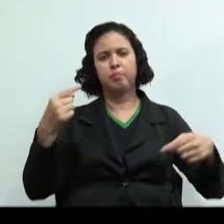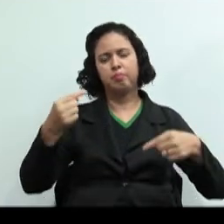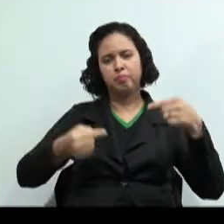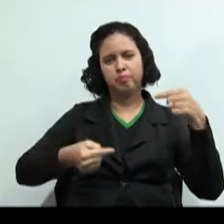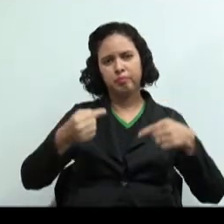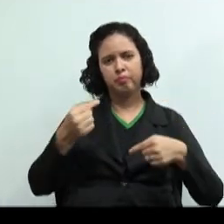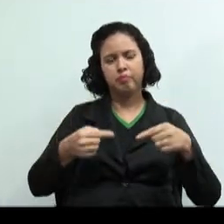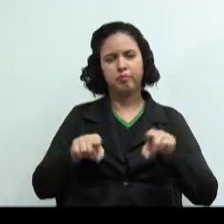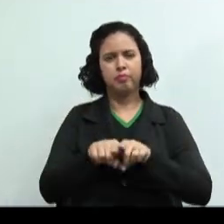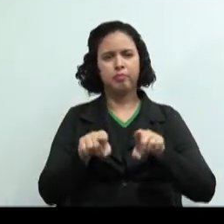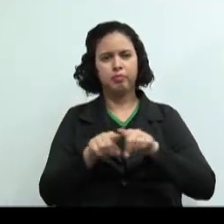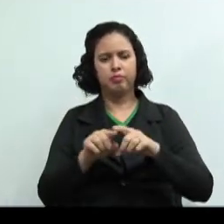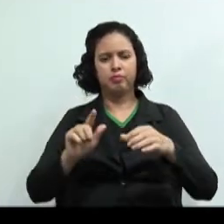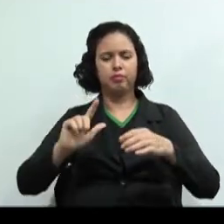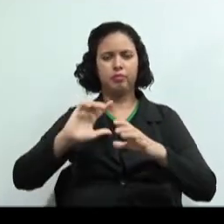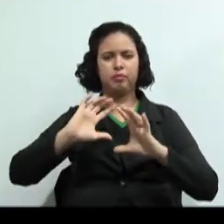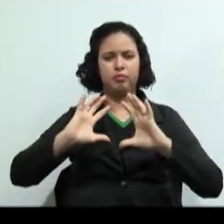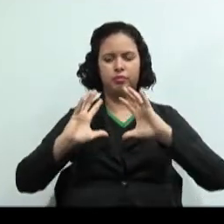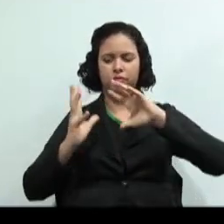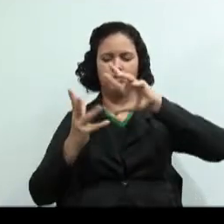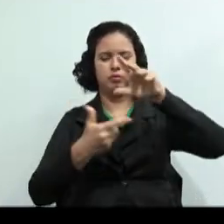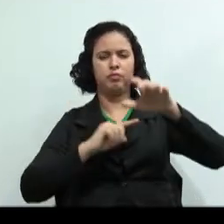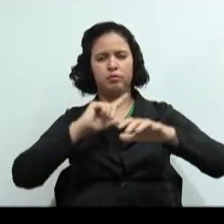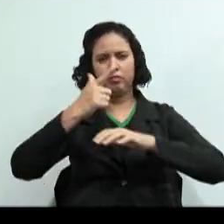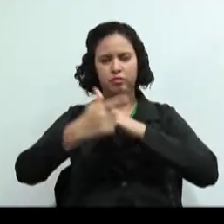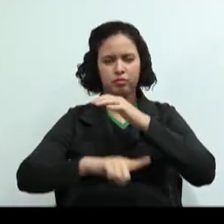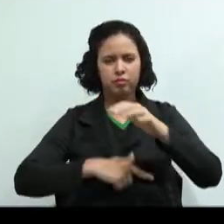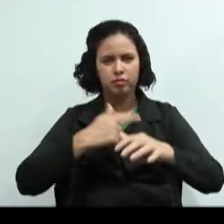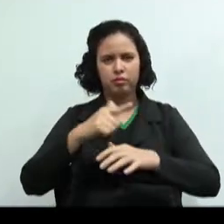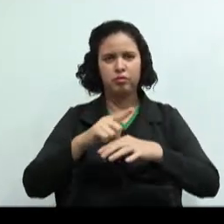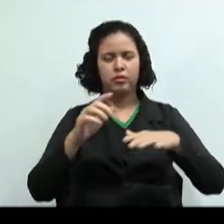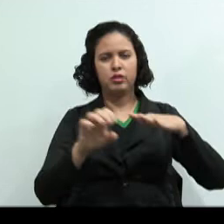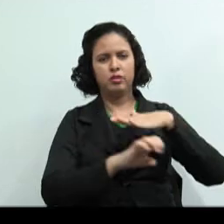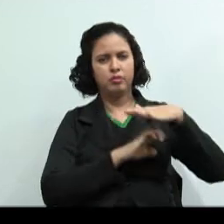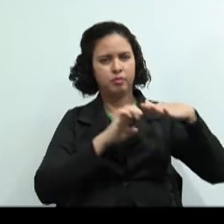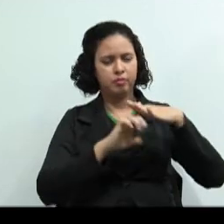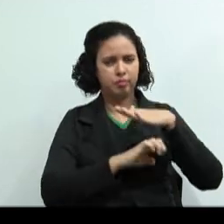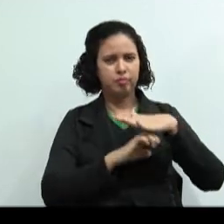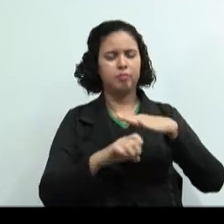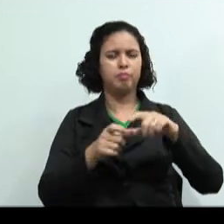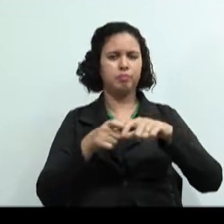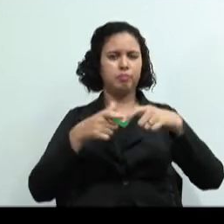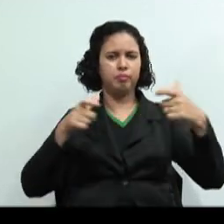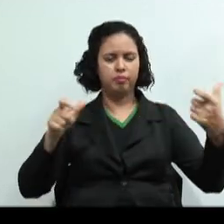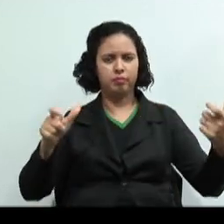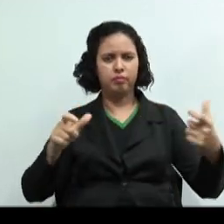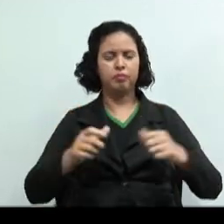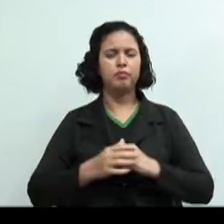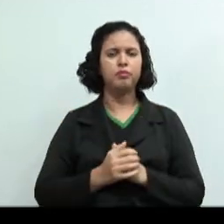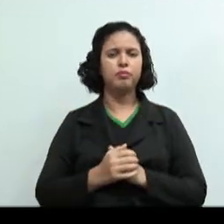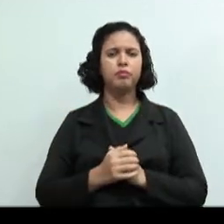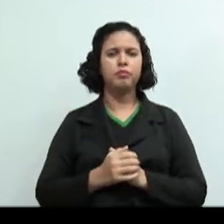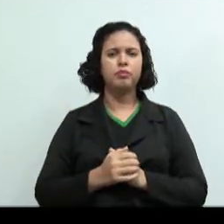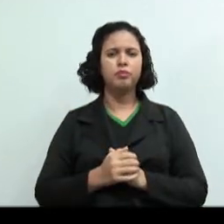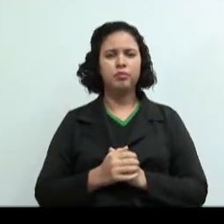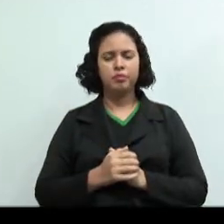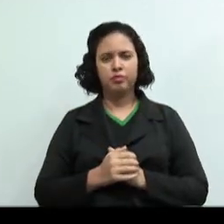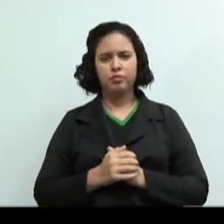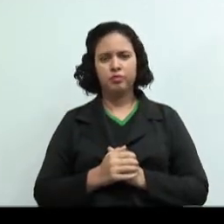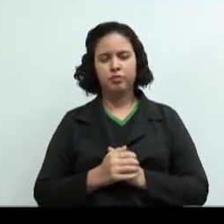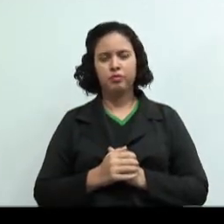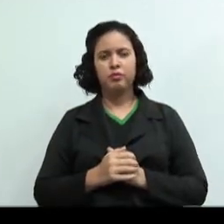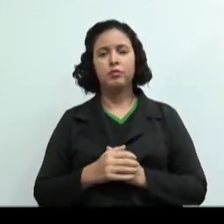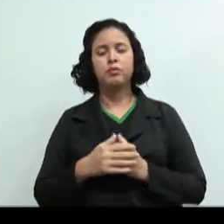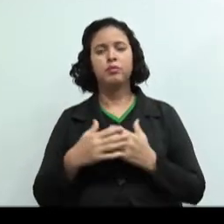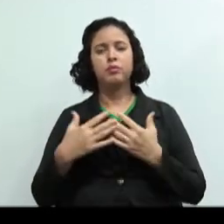E na globalização, aumento da competição, empresas multinacionais. Ok. Então, com o surgimento de